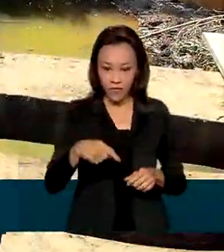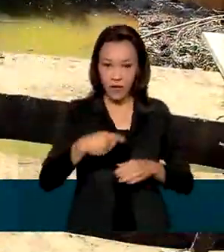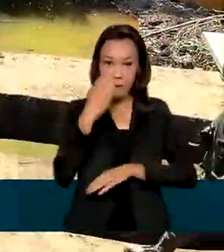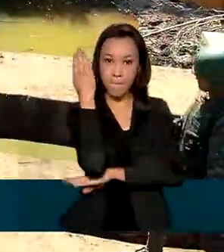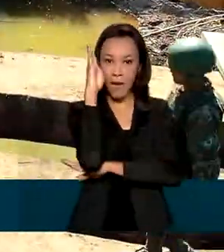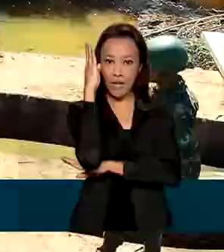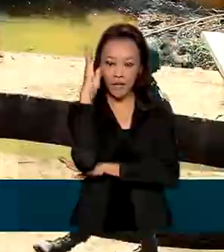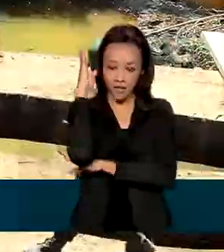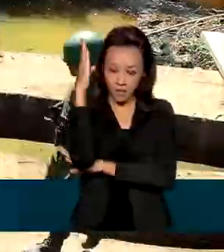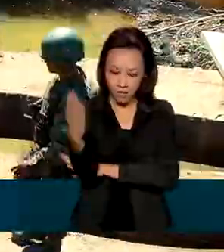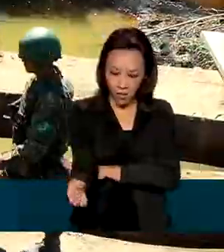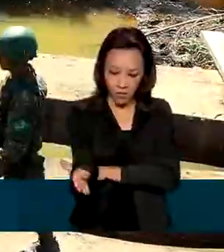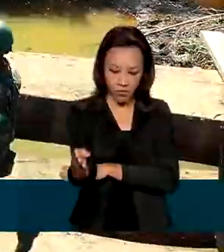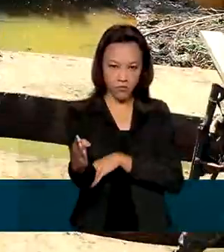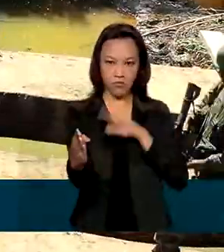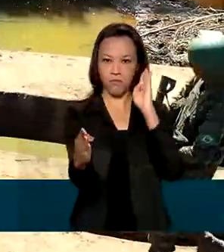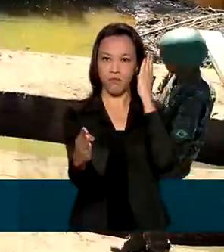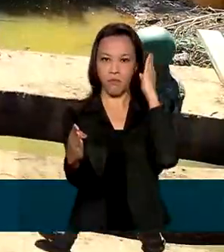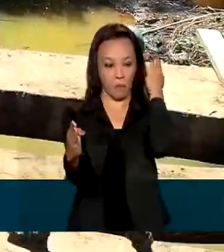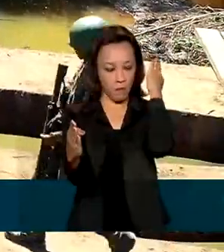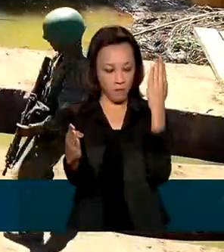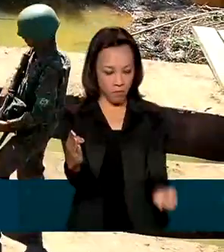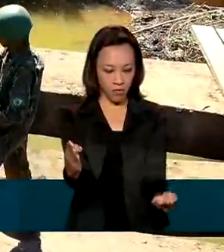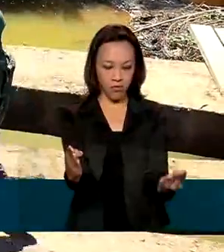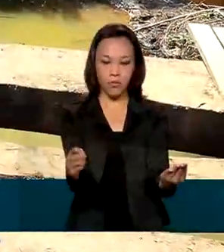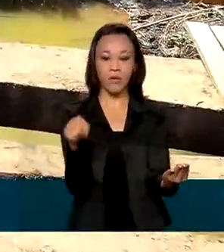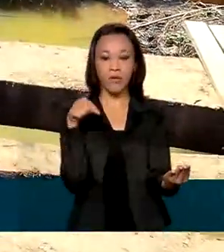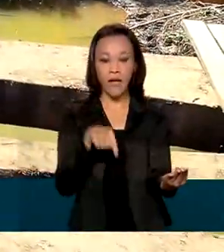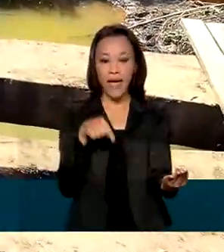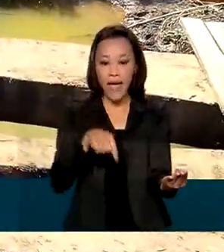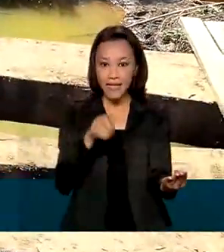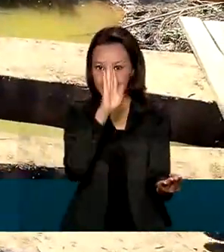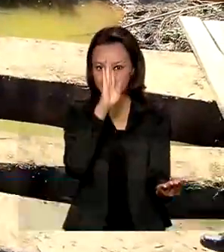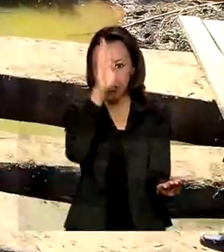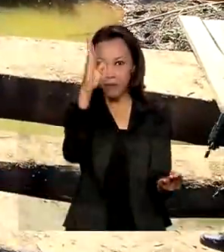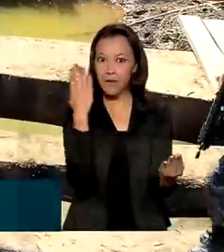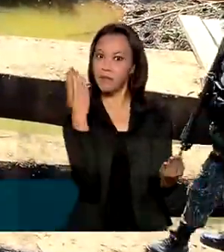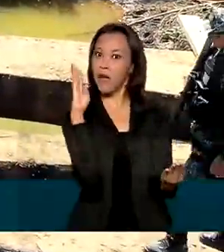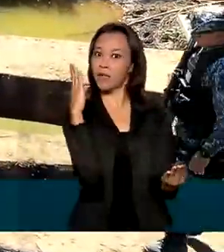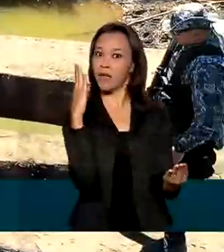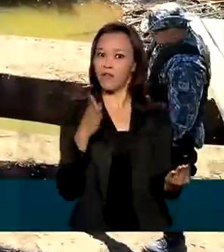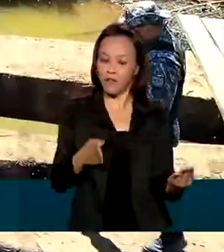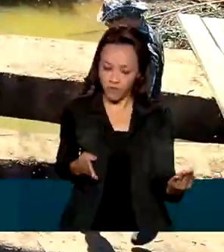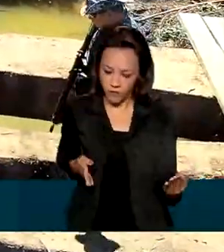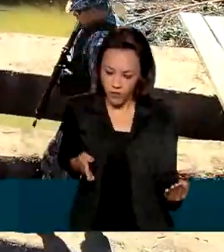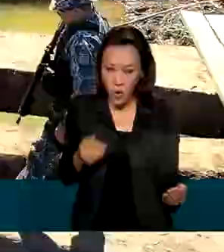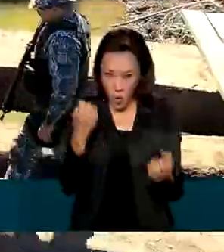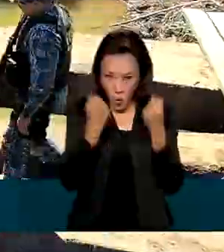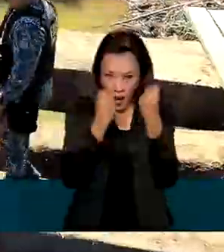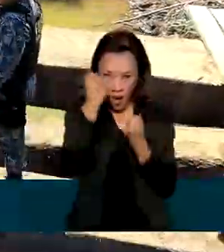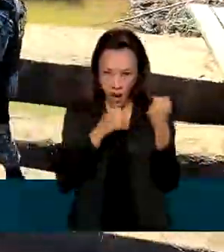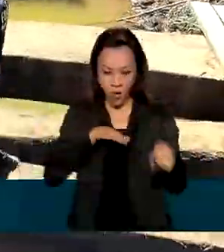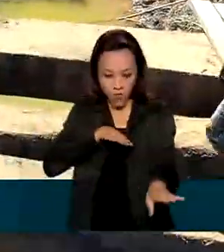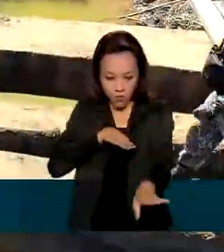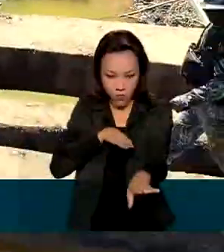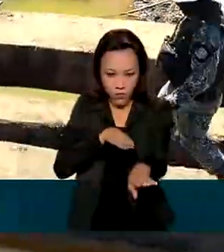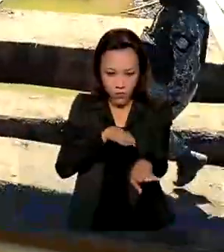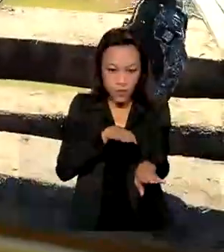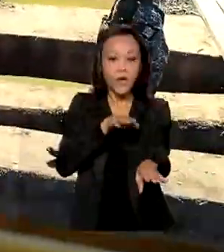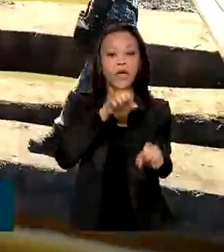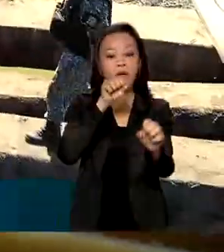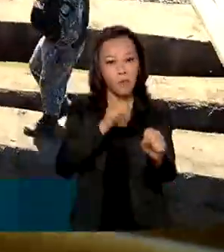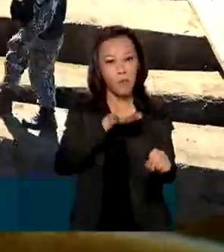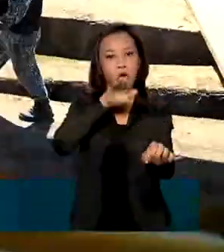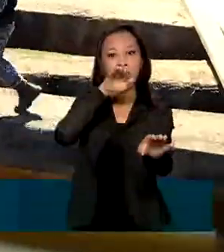madeira que foram retiradas. E não só isso. Essas madeiras principais foram serradas. Se um carro tentar passar por aqui, ele pode